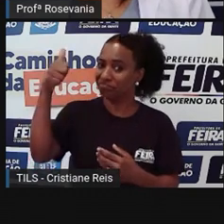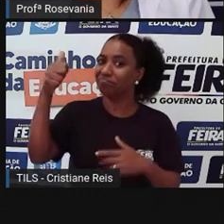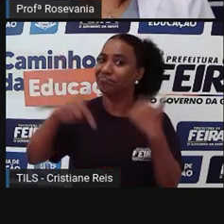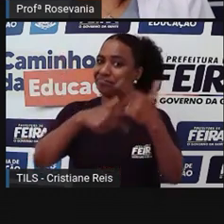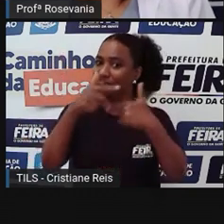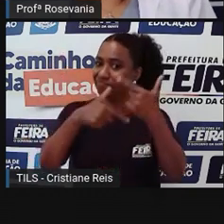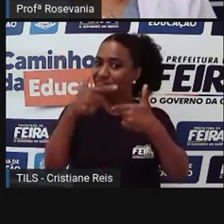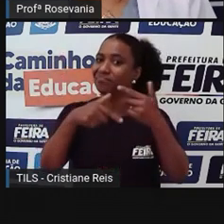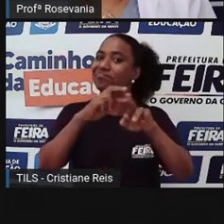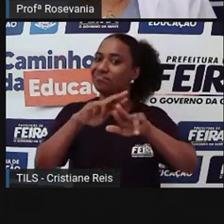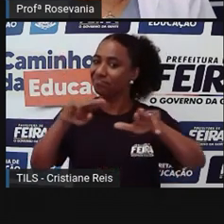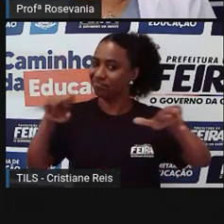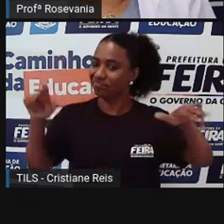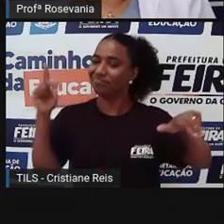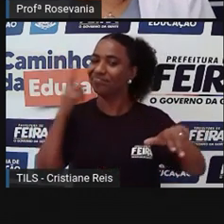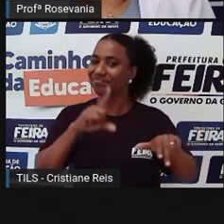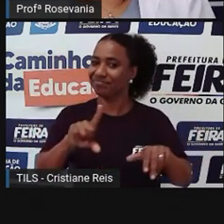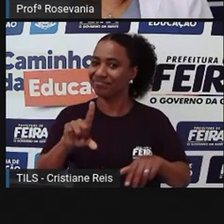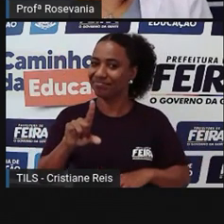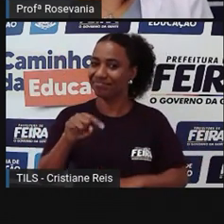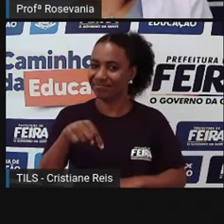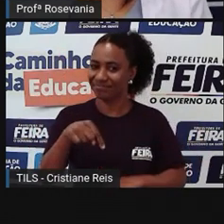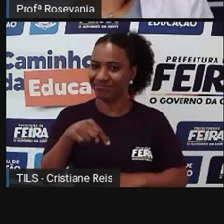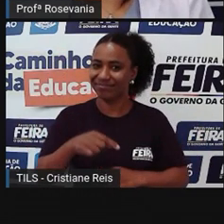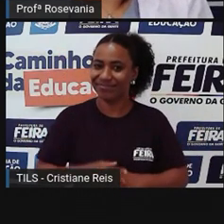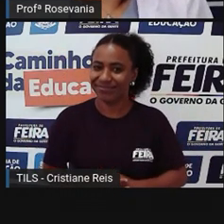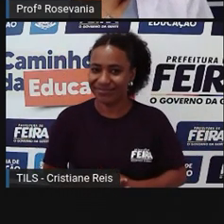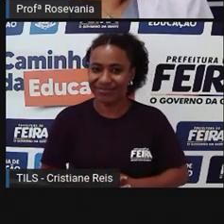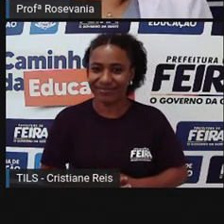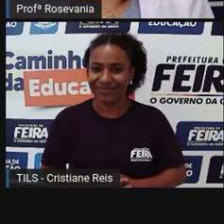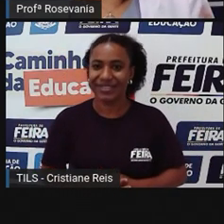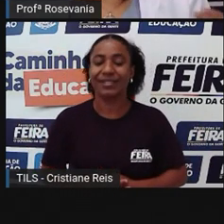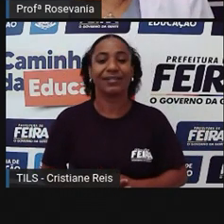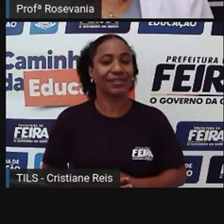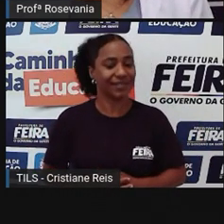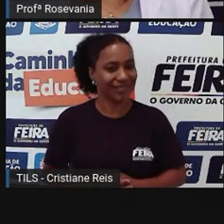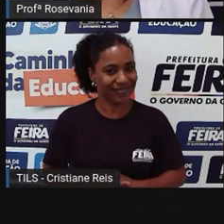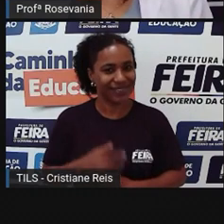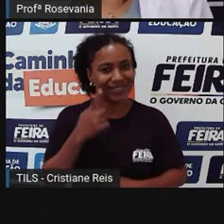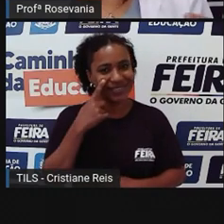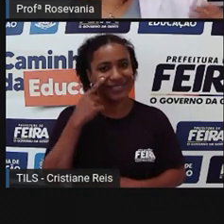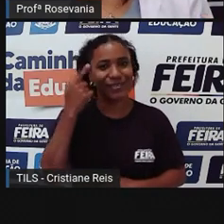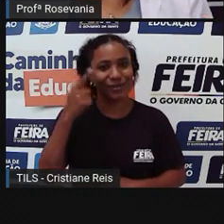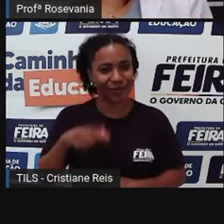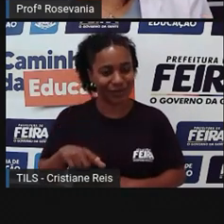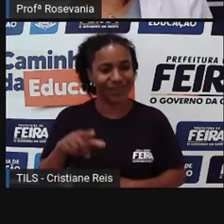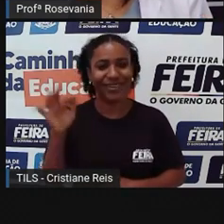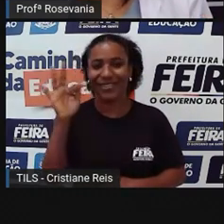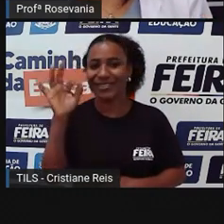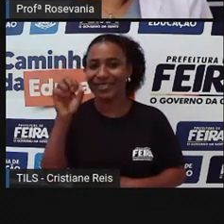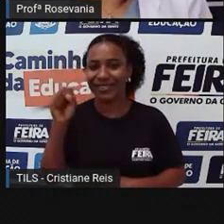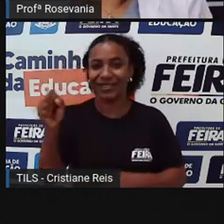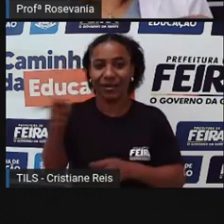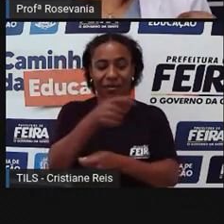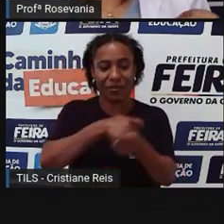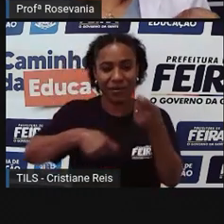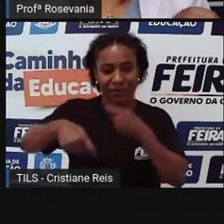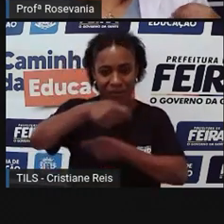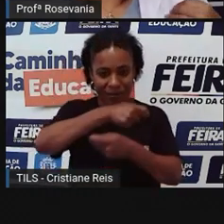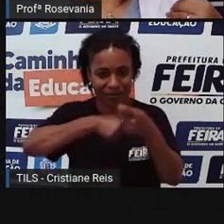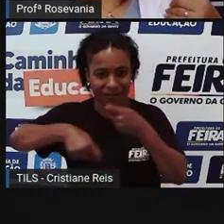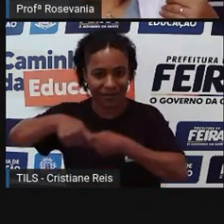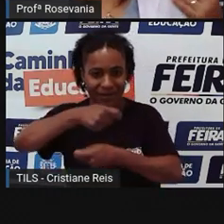serviços que nós temos. Mais uma vez, o comércio atuante que a gente tem na nossa cidade que vende, né, de